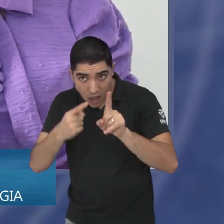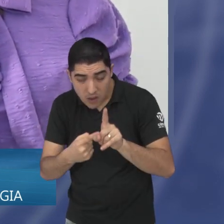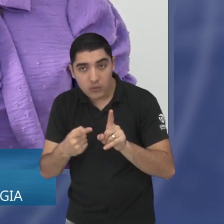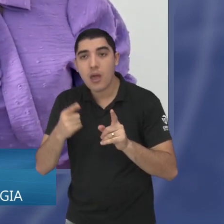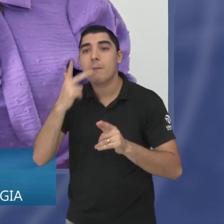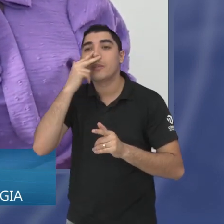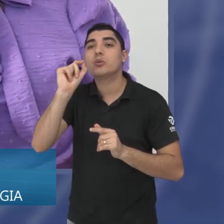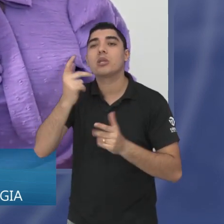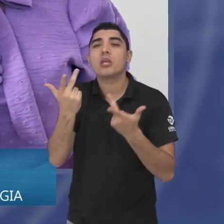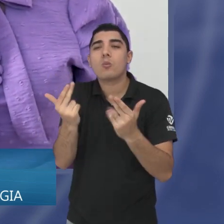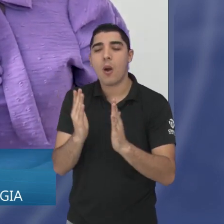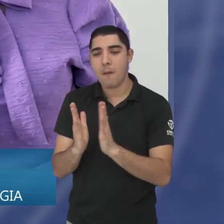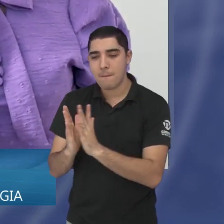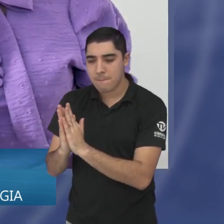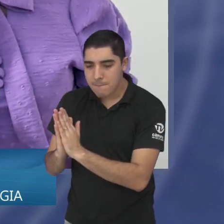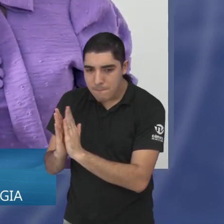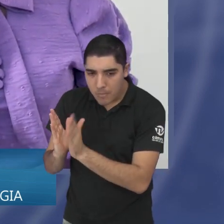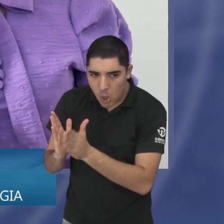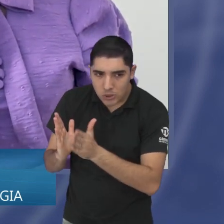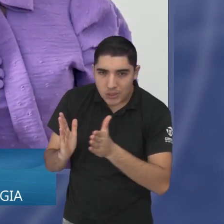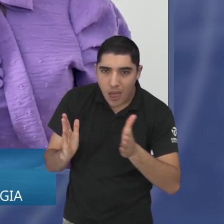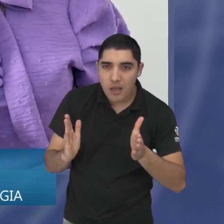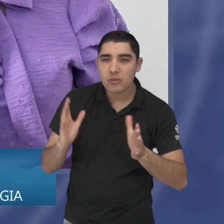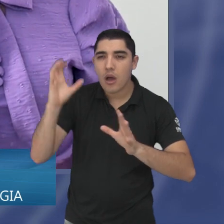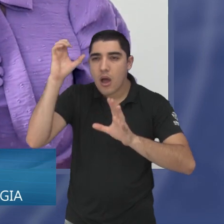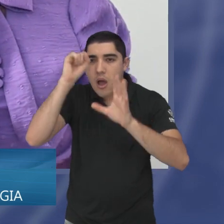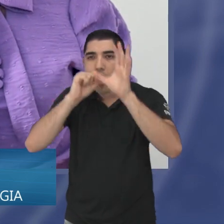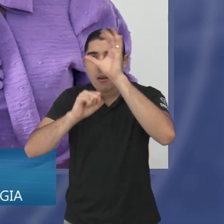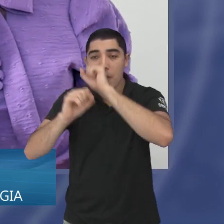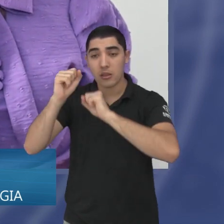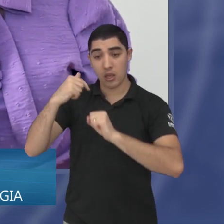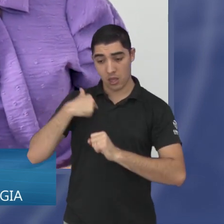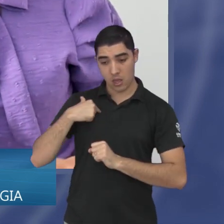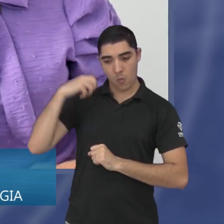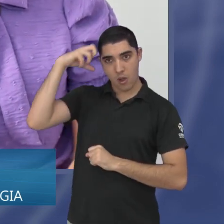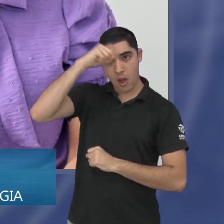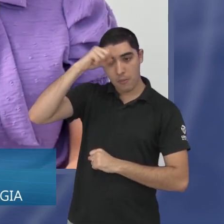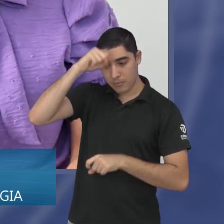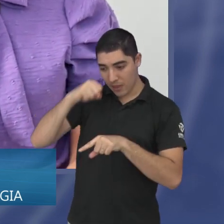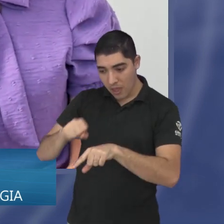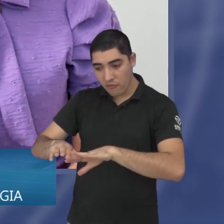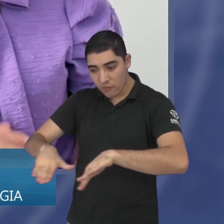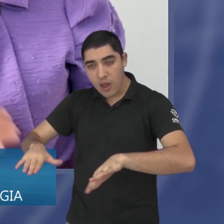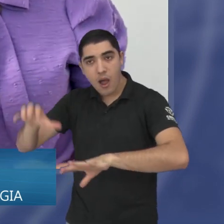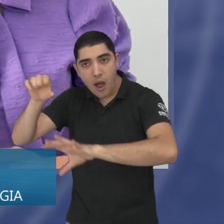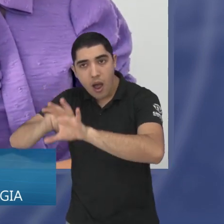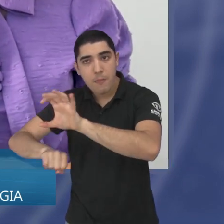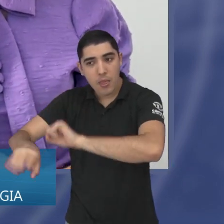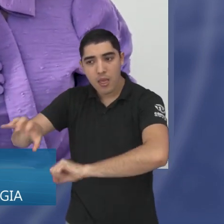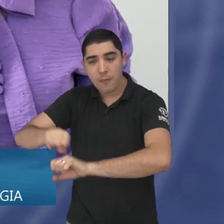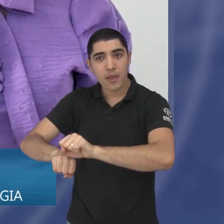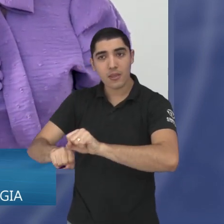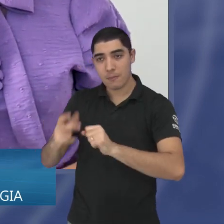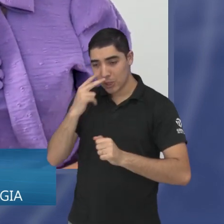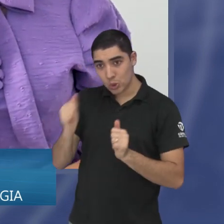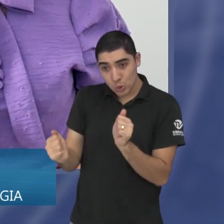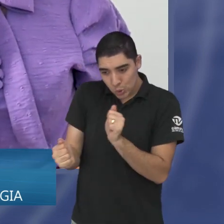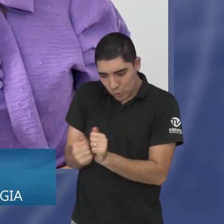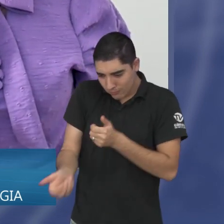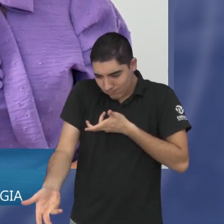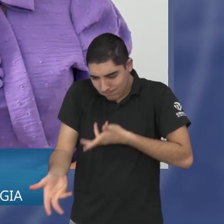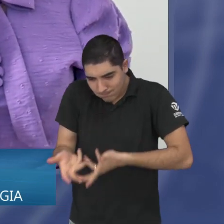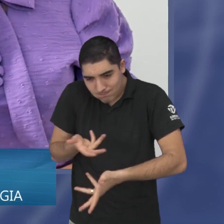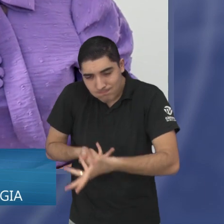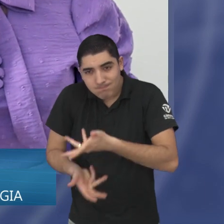aprendizagem. Nós aprendemos com as crianças, eles aprendem com a gente, isso vai até a vida adulta, seguimos